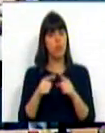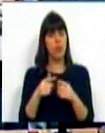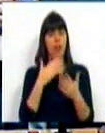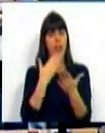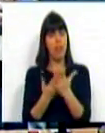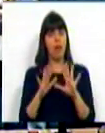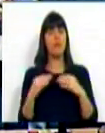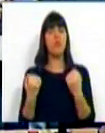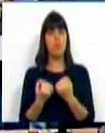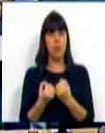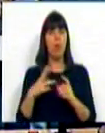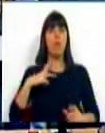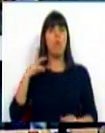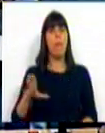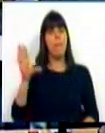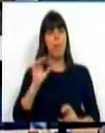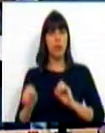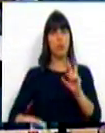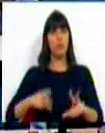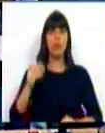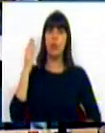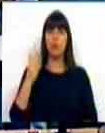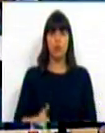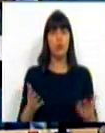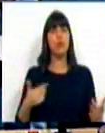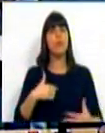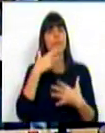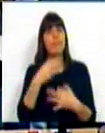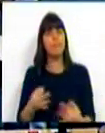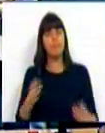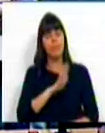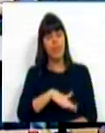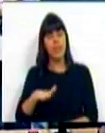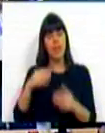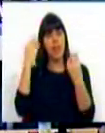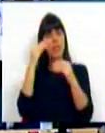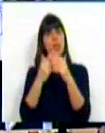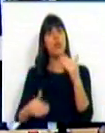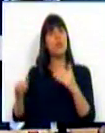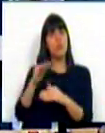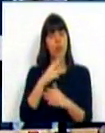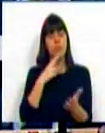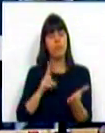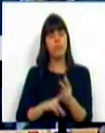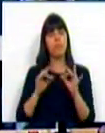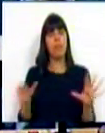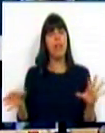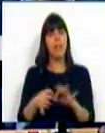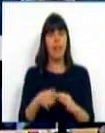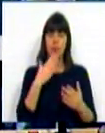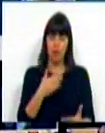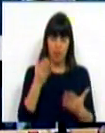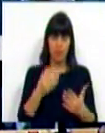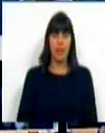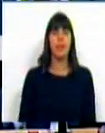construção social de um Portugal mais moderno e mais justo, que acreditamos que a ciência e o ensino superior estão, efetivamente, ligados. Muito